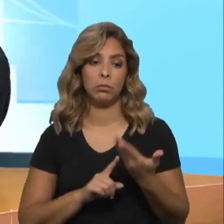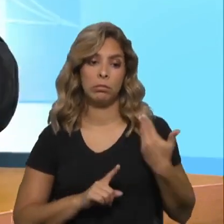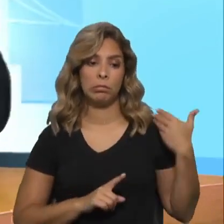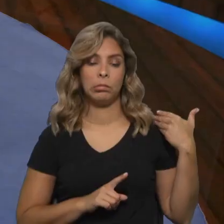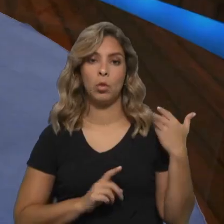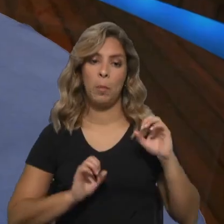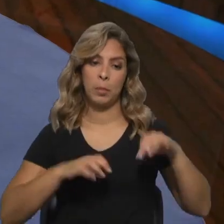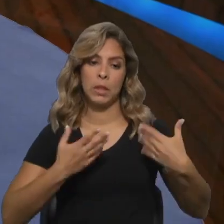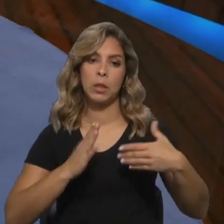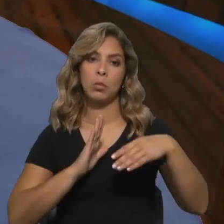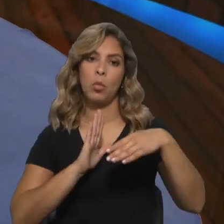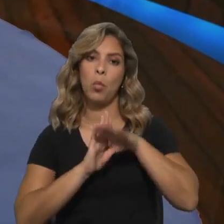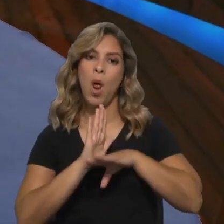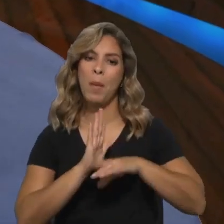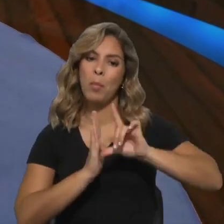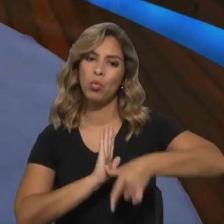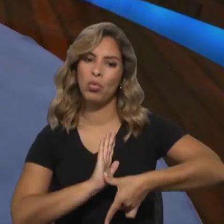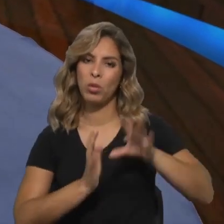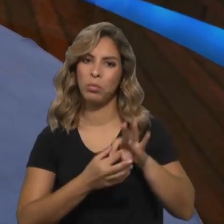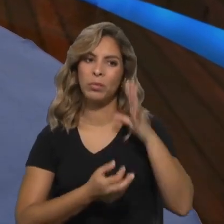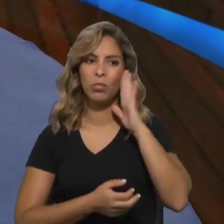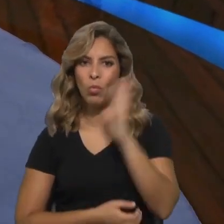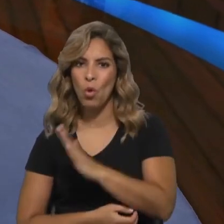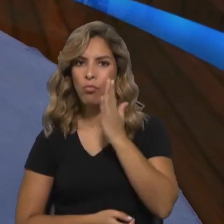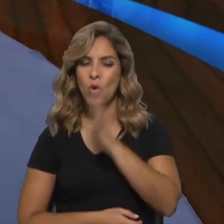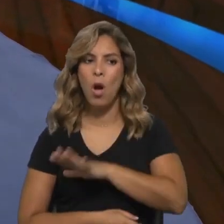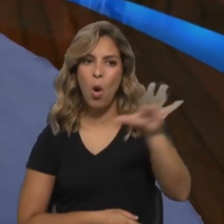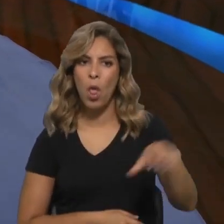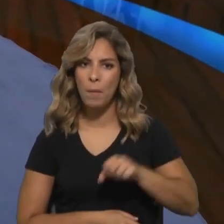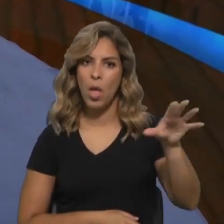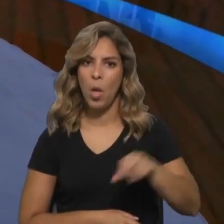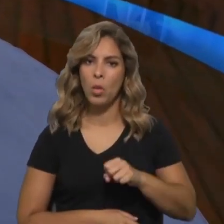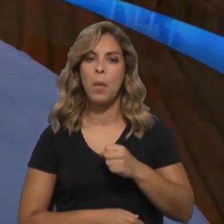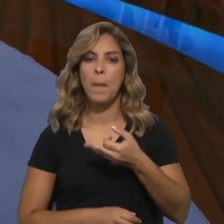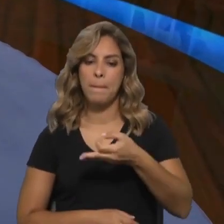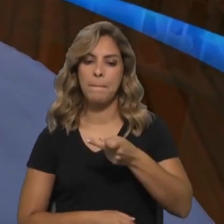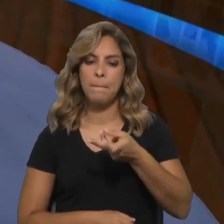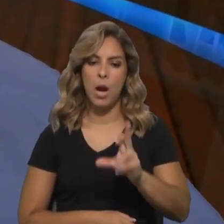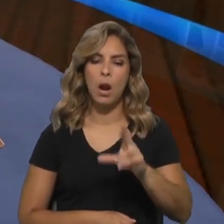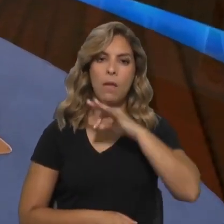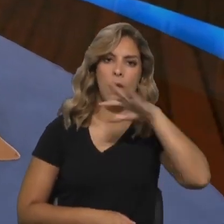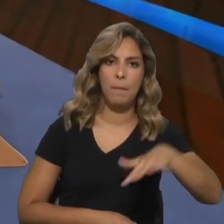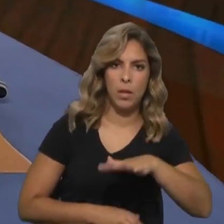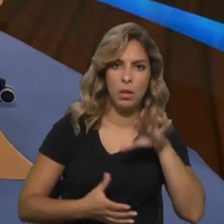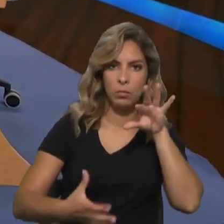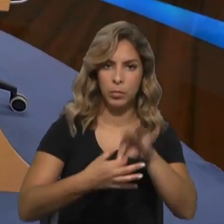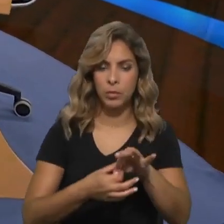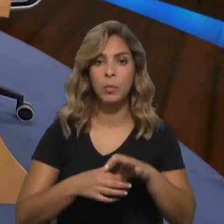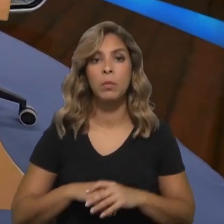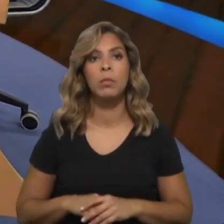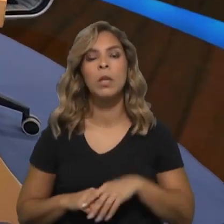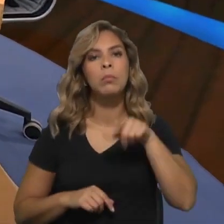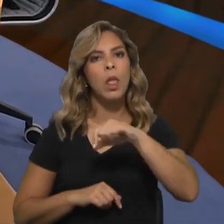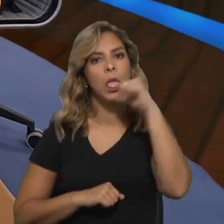programas, dos programas de acolhimento, que envolveram muitas instituições de acolhimento, concretamente através do programa PAR Famílias, mas transformámos essa realidade